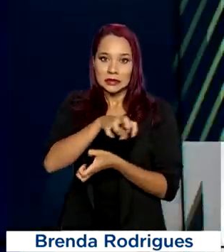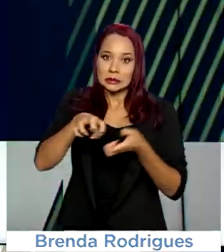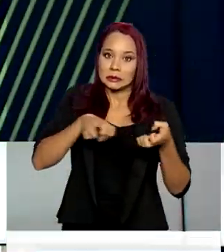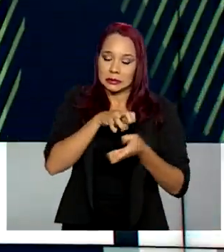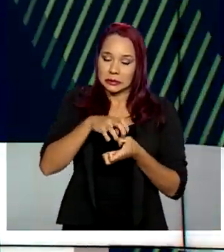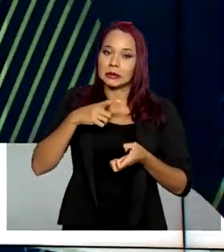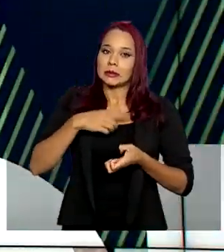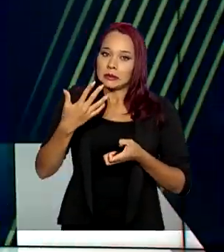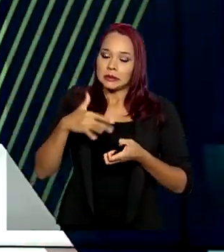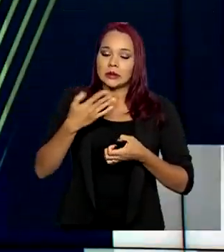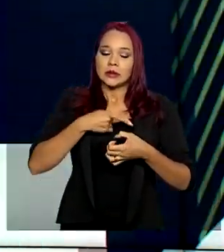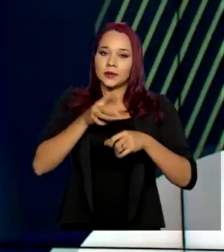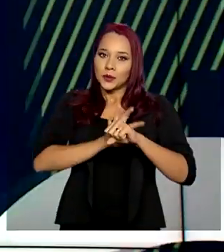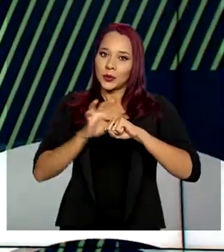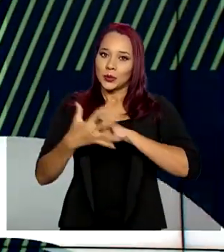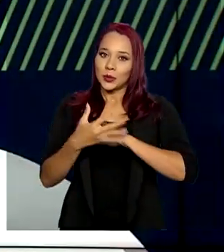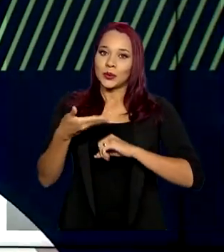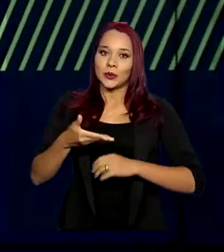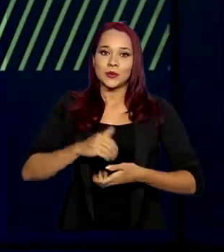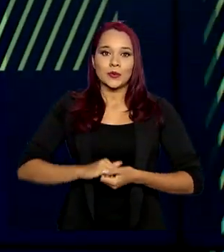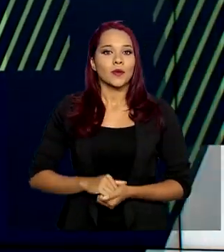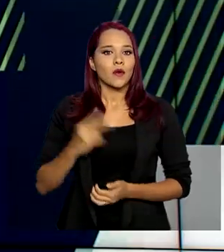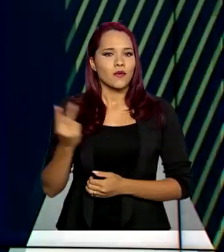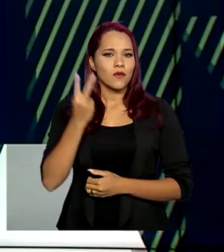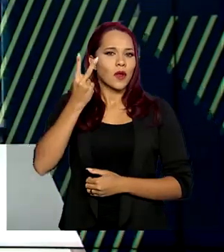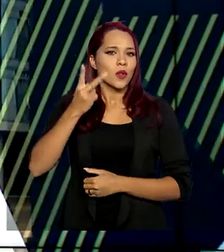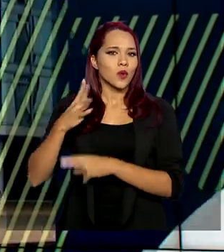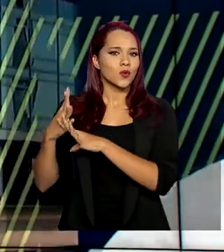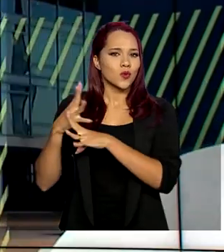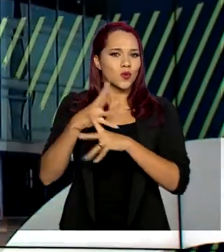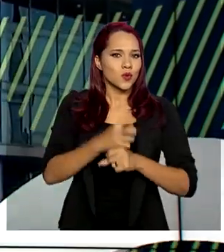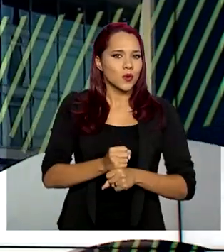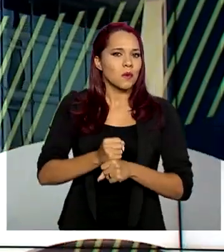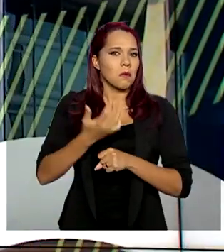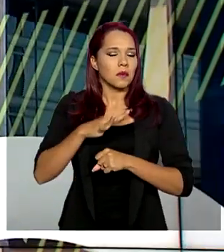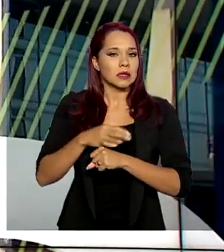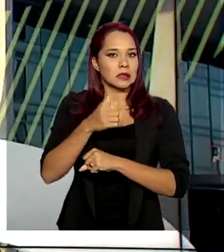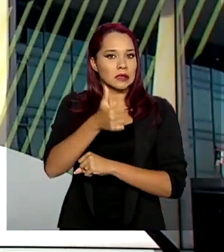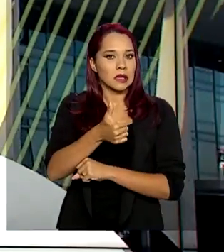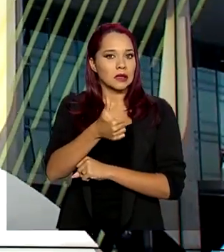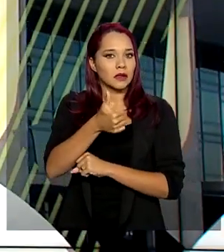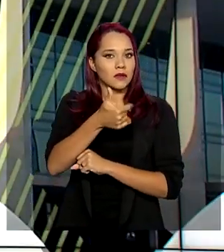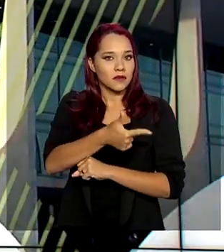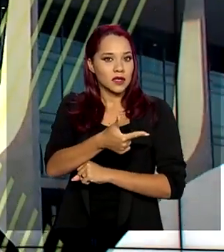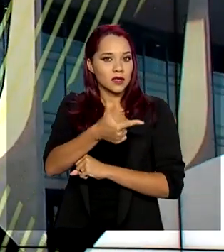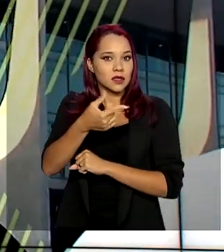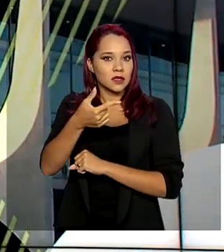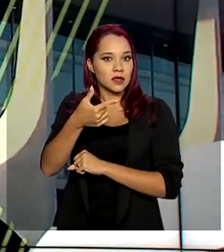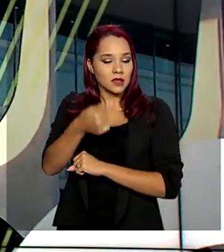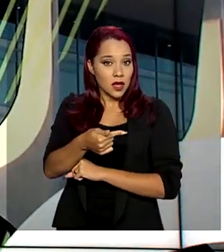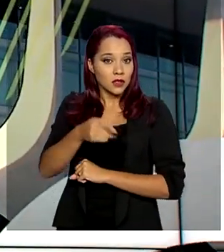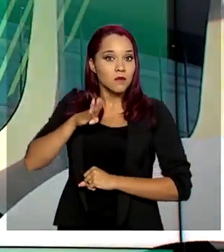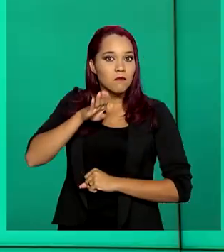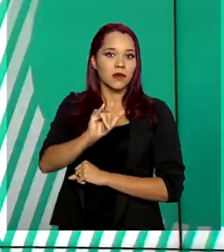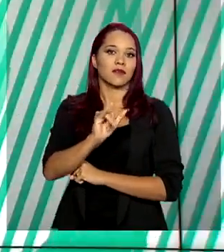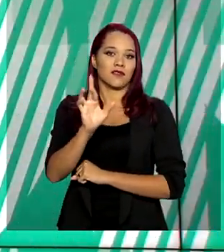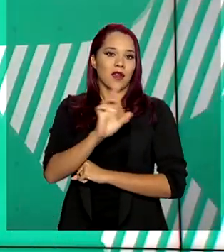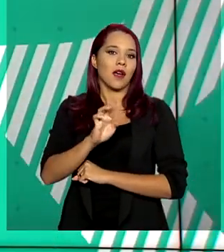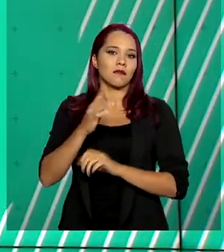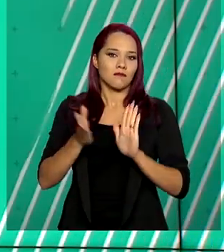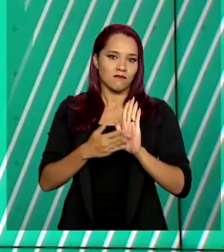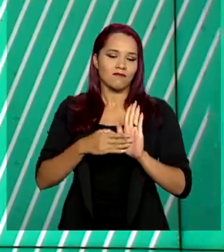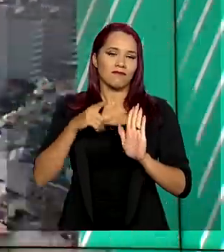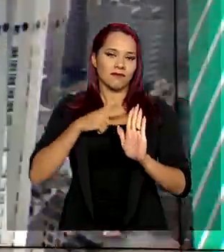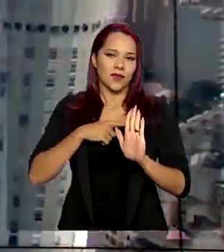causada pelo novo coronavírus. O valor total ultrapassa 127 bilhões de reais. A proposta inclui medidas